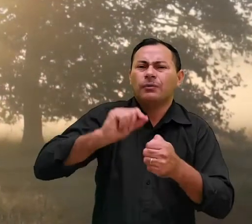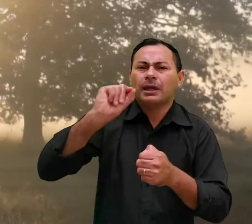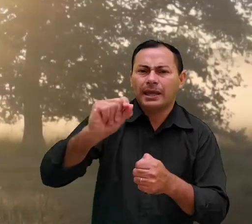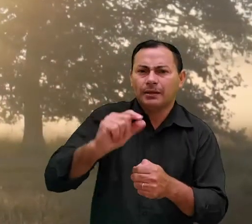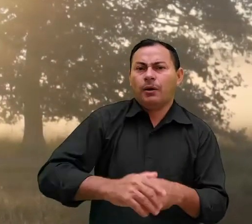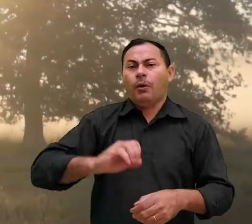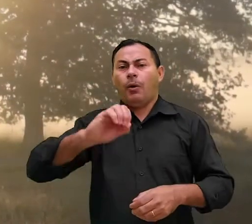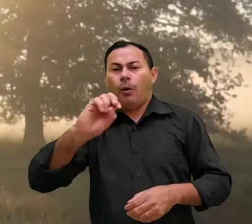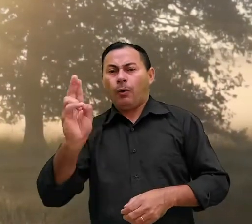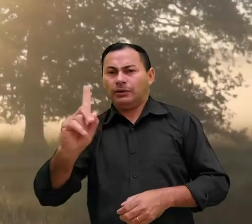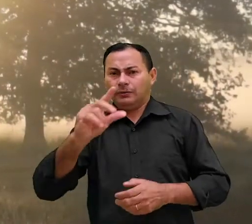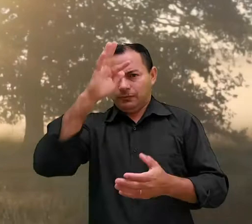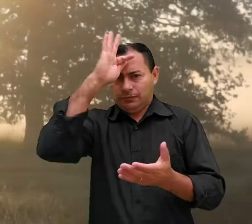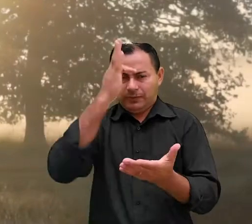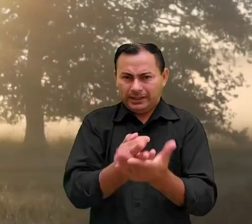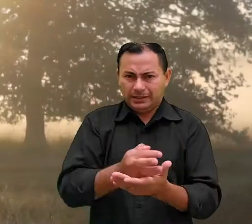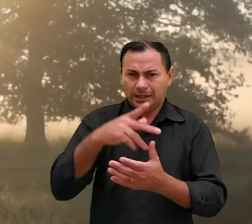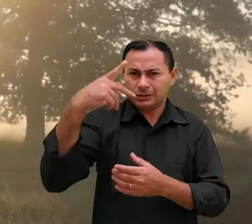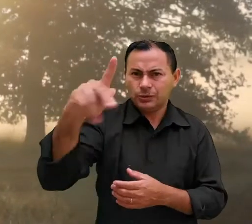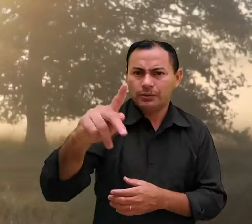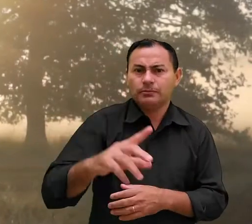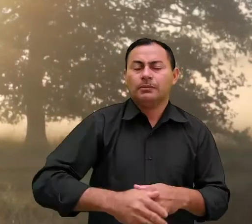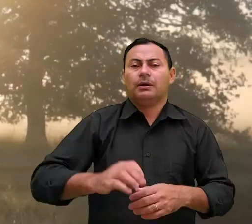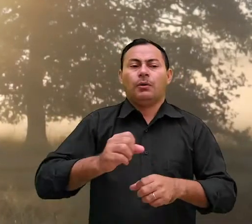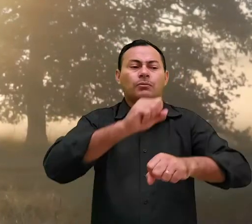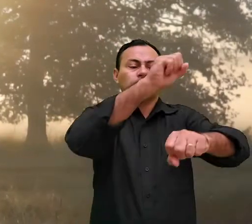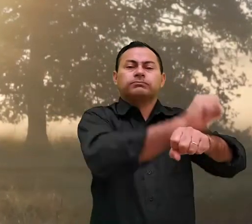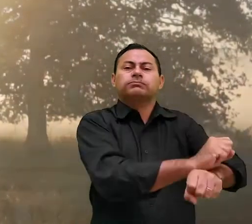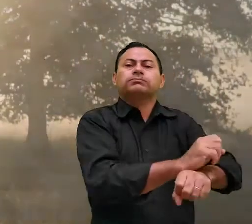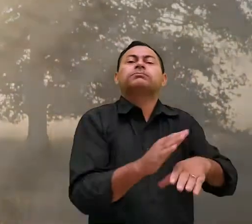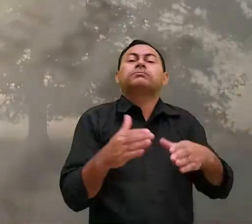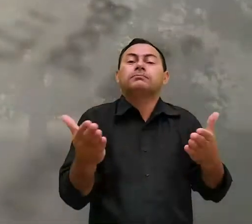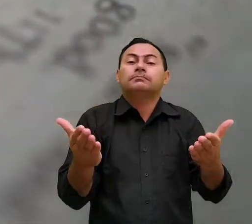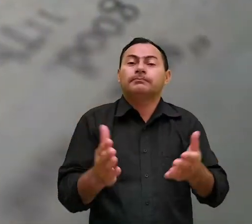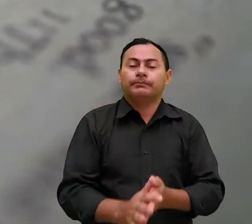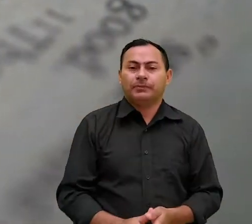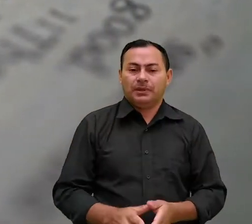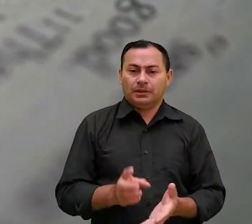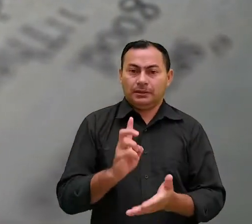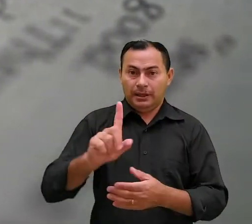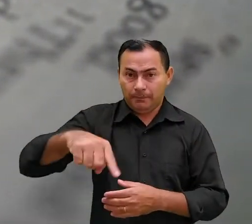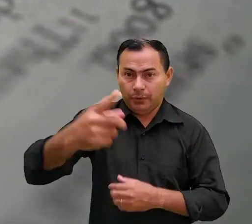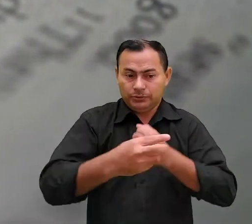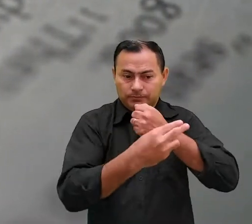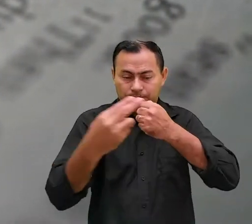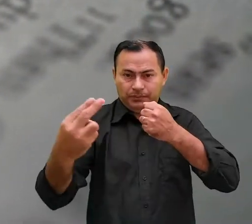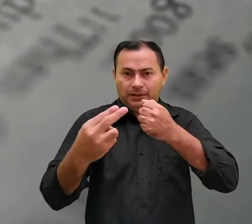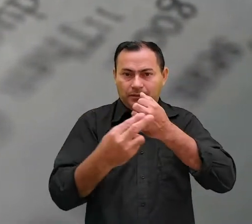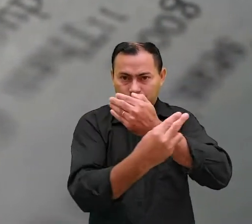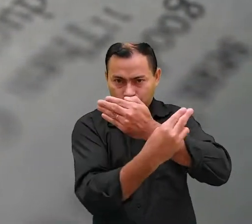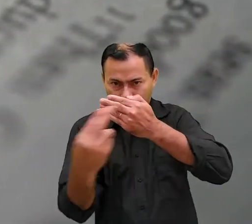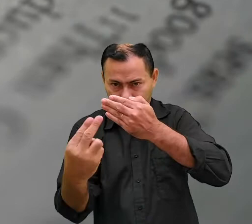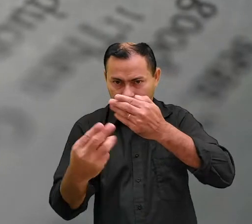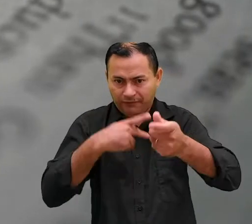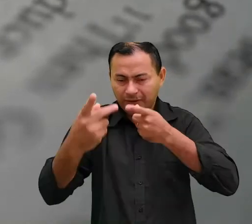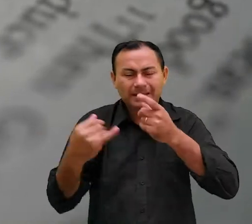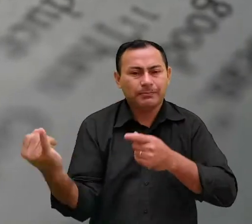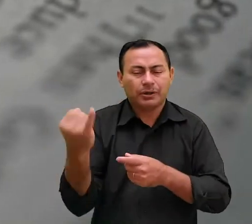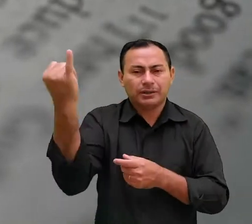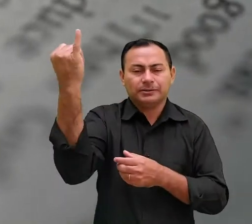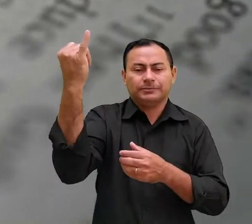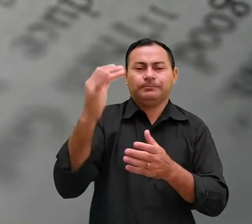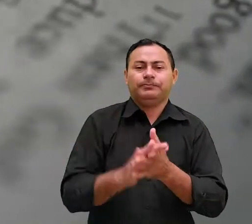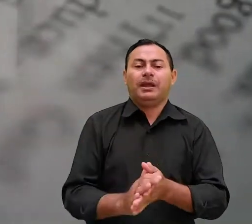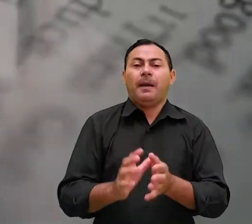ou não faz com sua fé o condenará a seguir o autor fez uma declaração muito